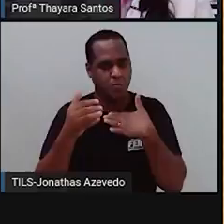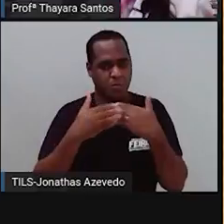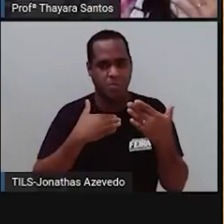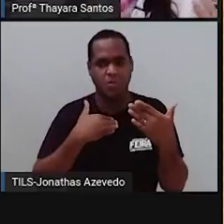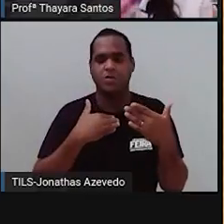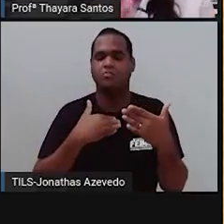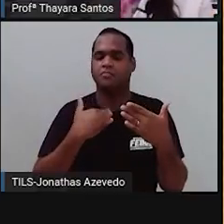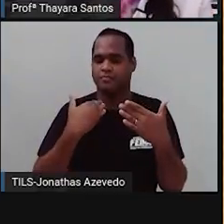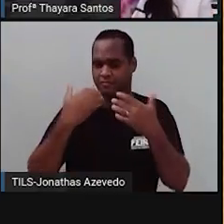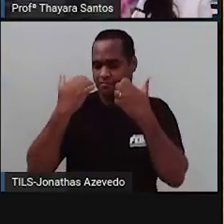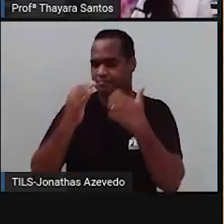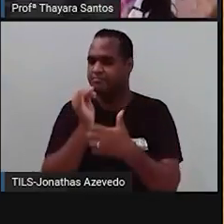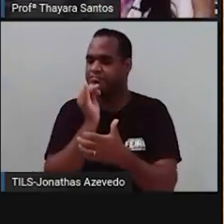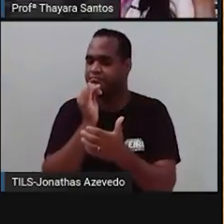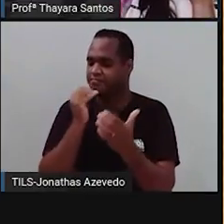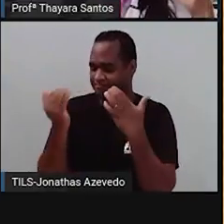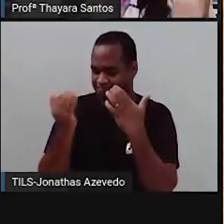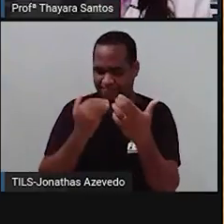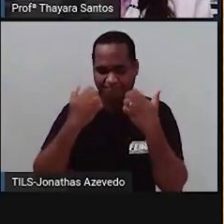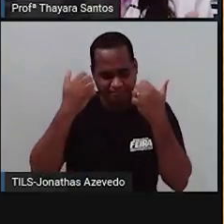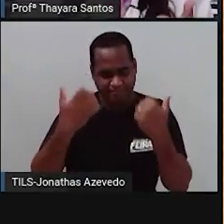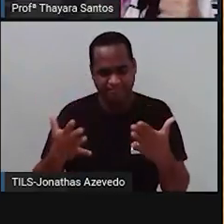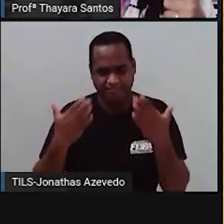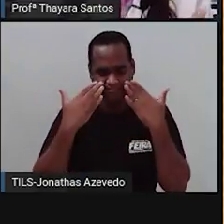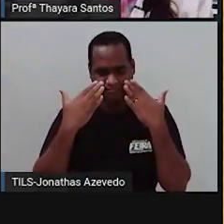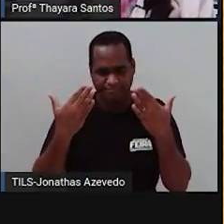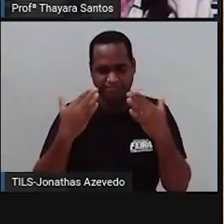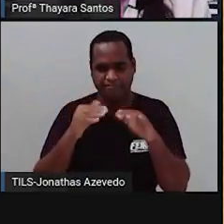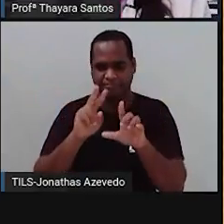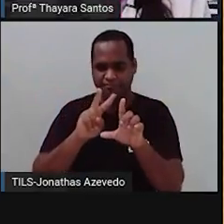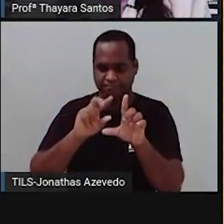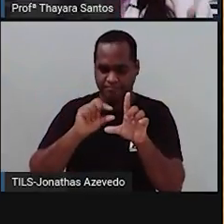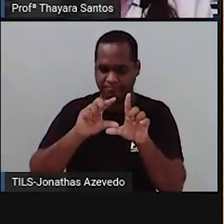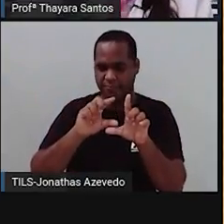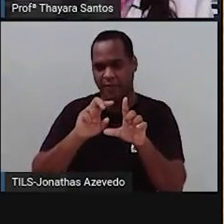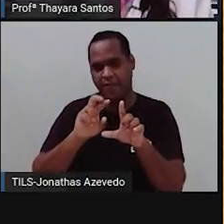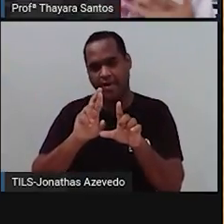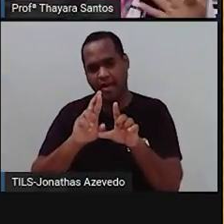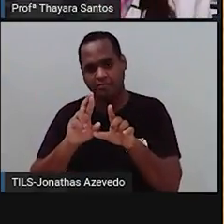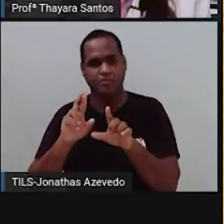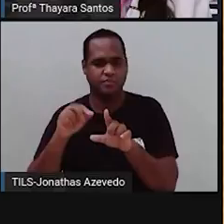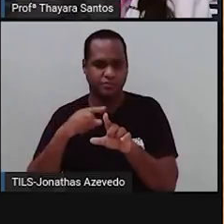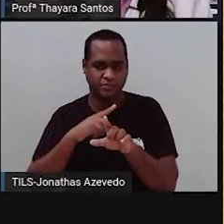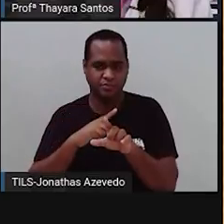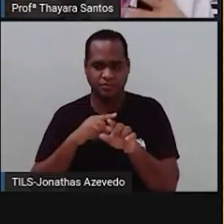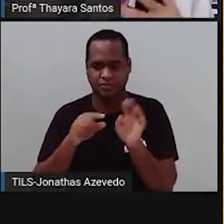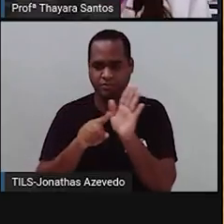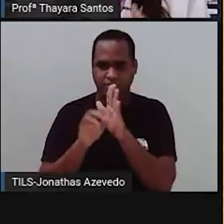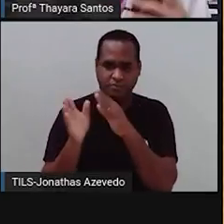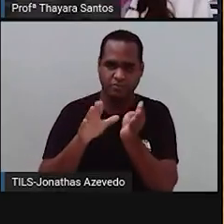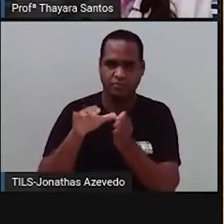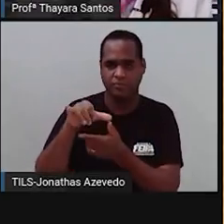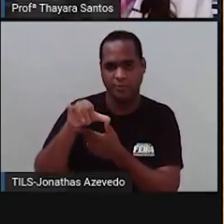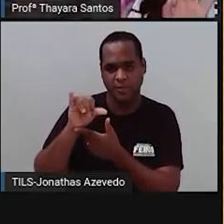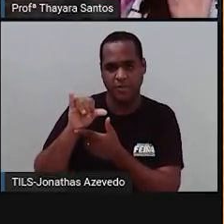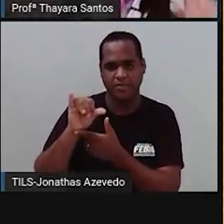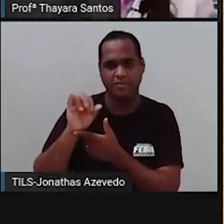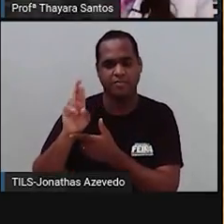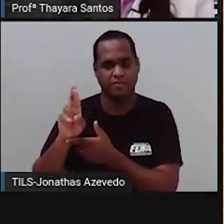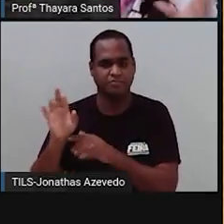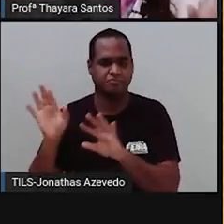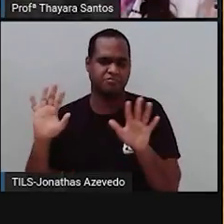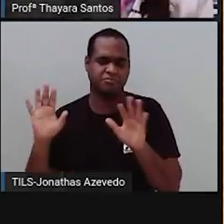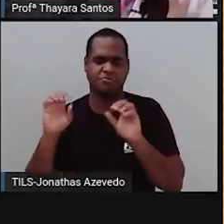viu antes, no exemplo que eu tinha dado, representado com a letra V e com a letra R. Aqui no vídeo, eles representaram com a letra Y e a letra R.